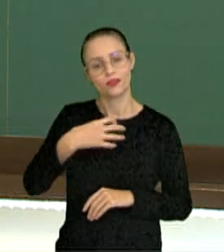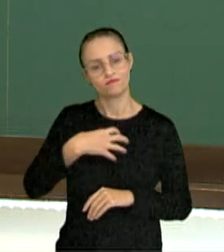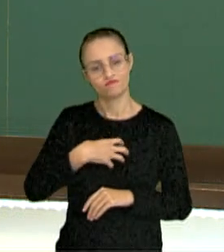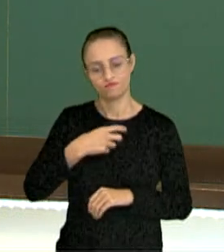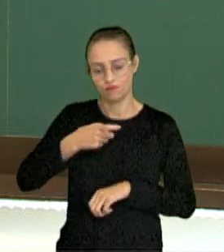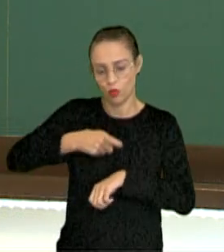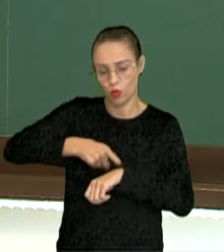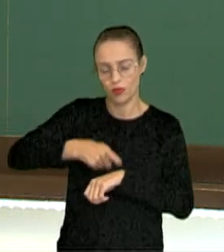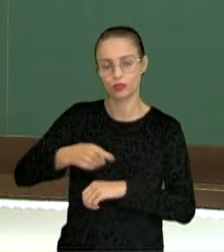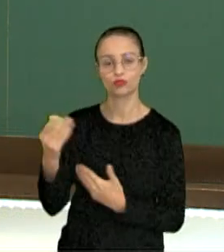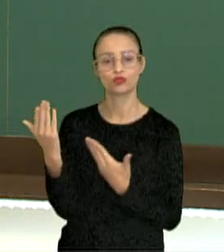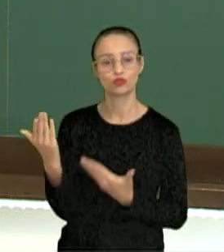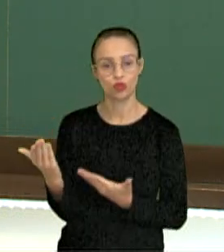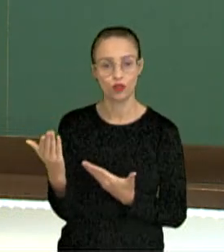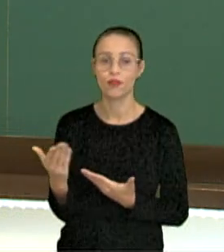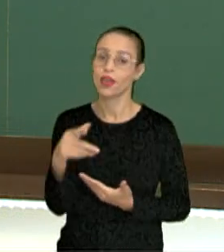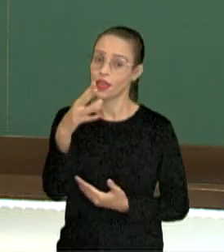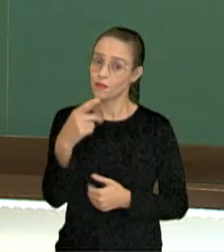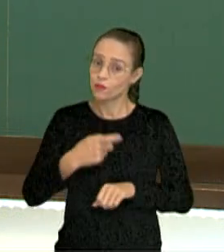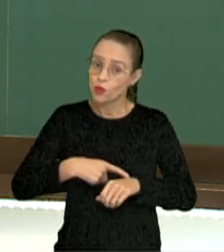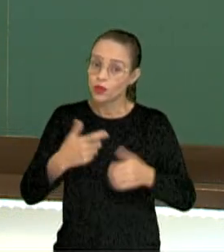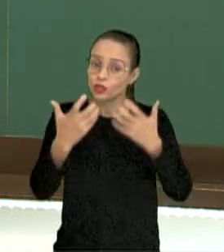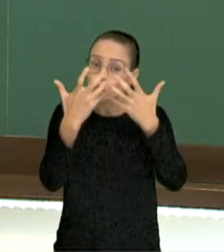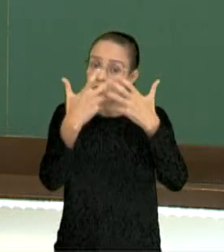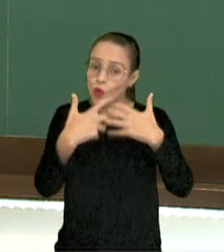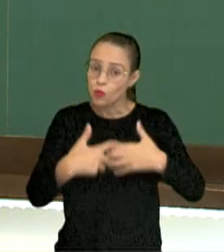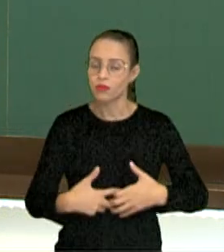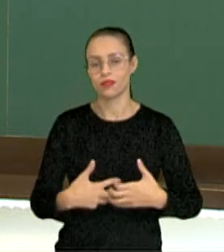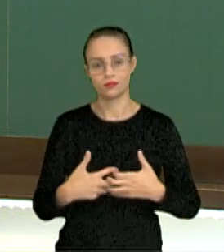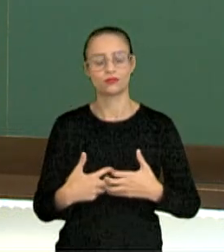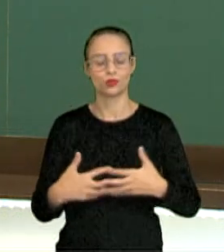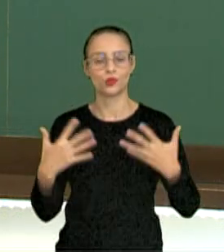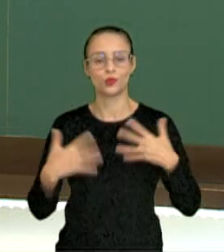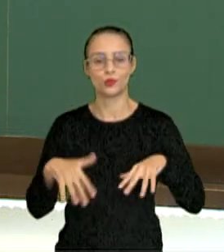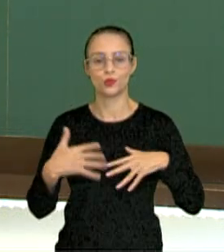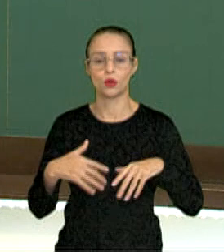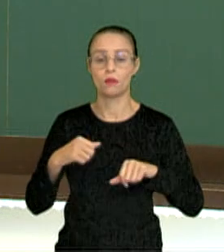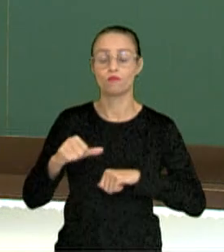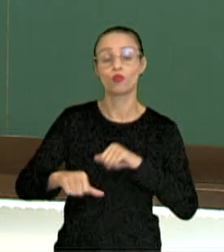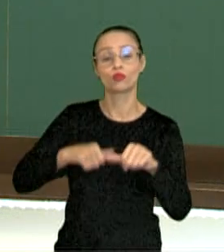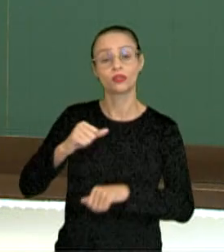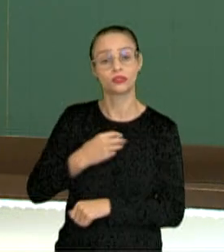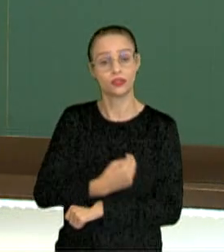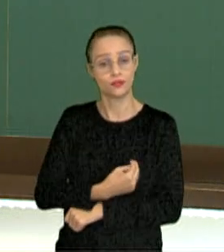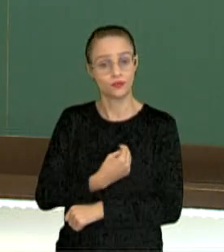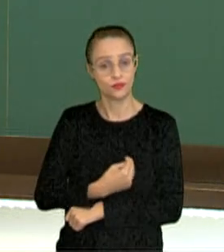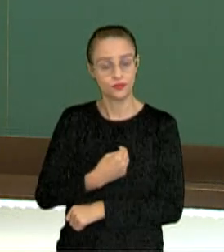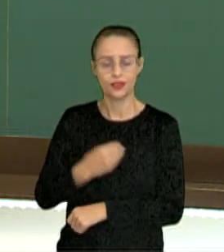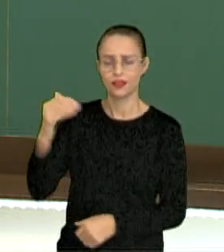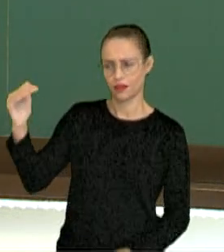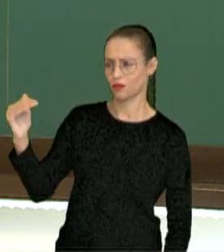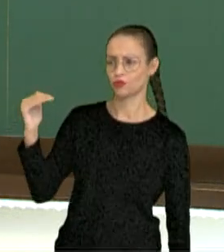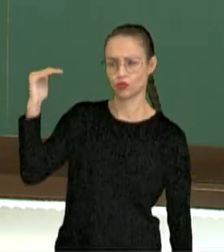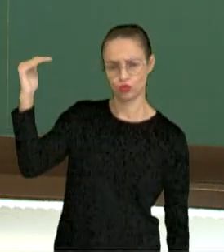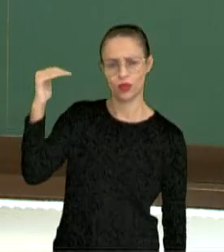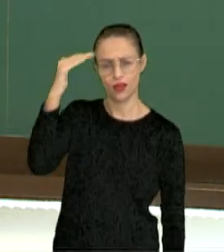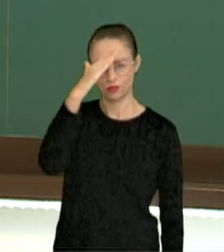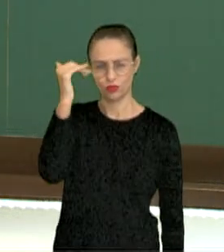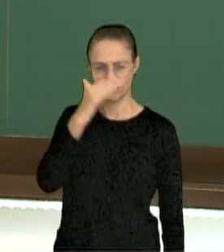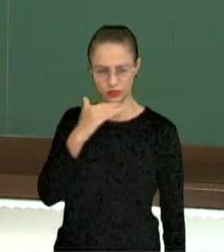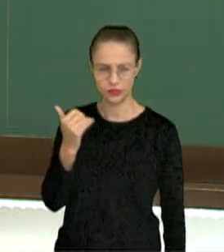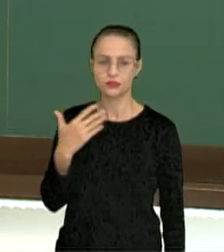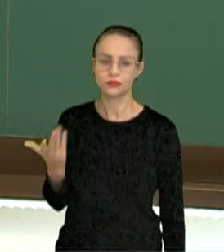jovem, que é um momento muito complexo, a sua mudança para uma vida próxima da adulta, adolescência,